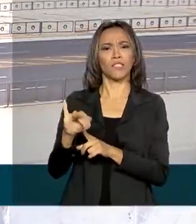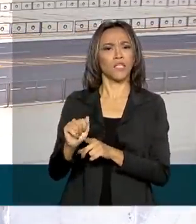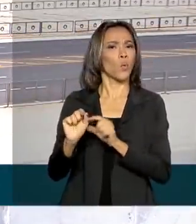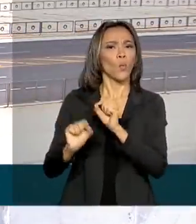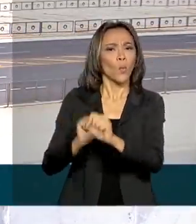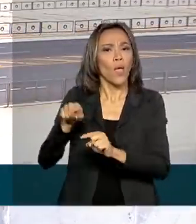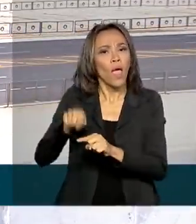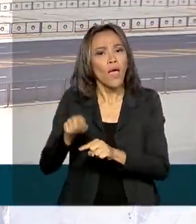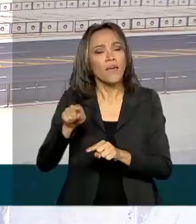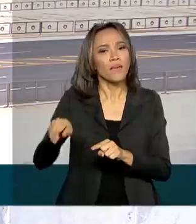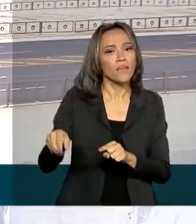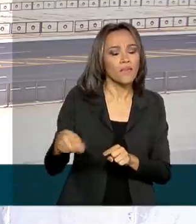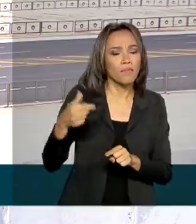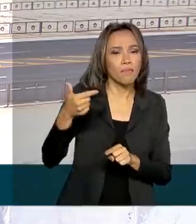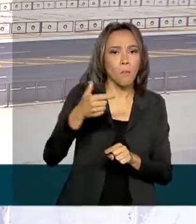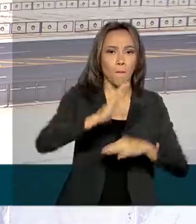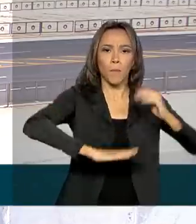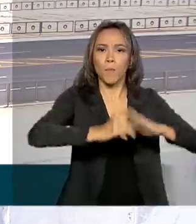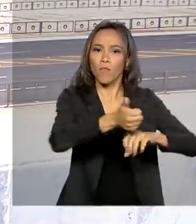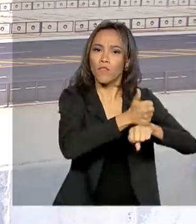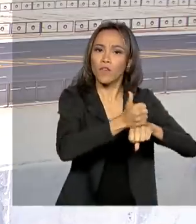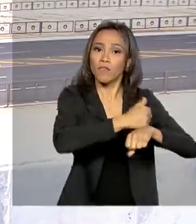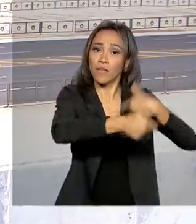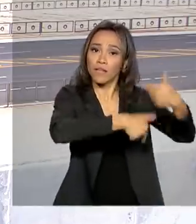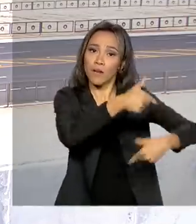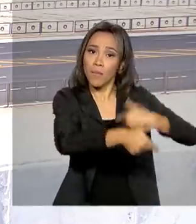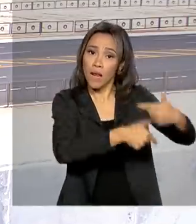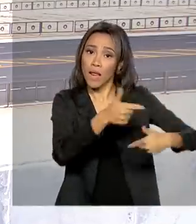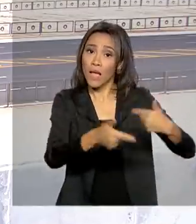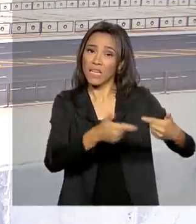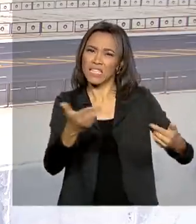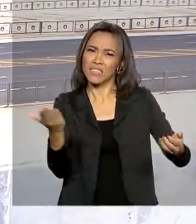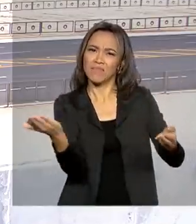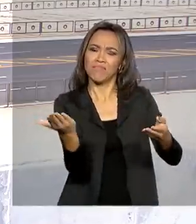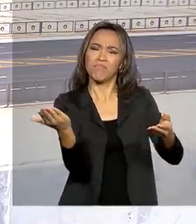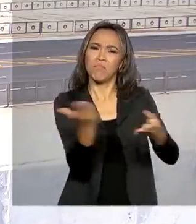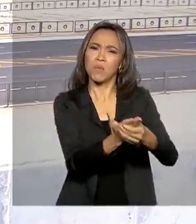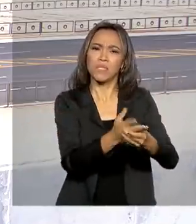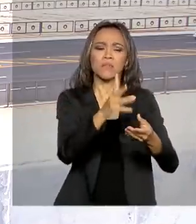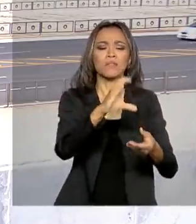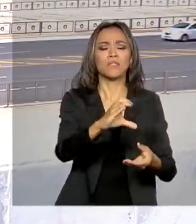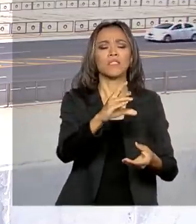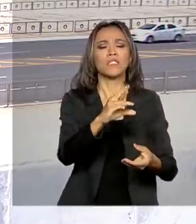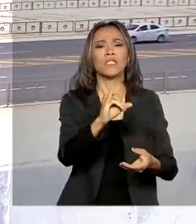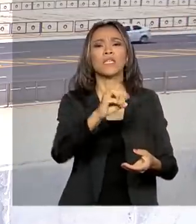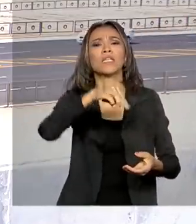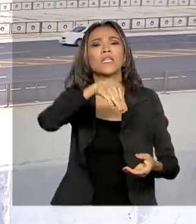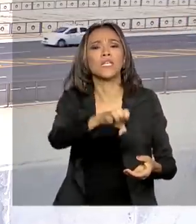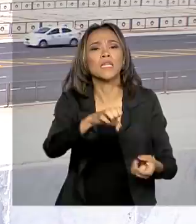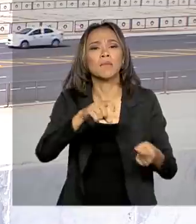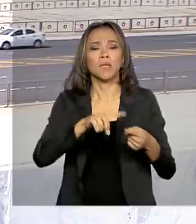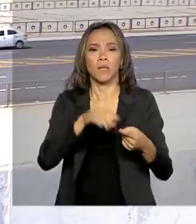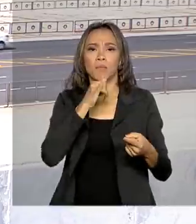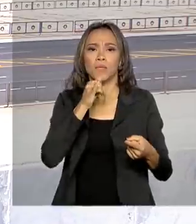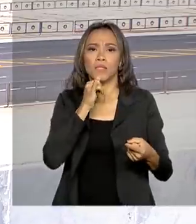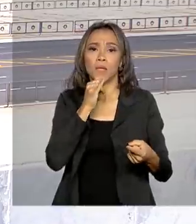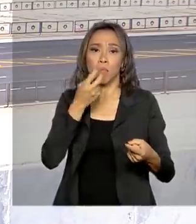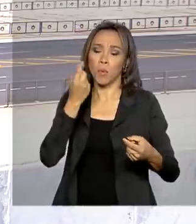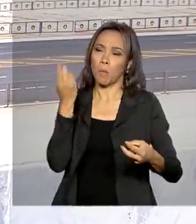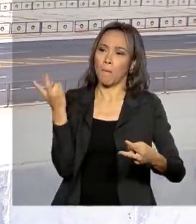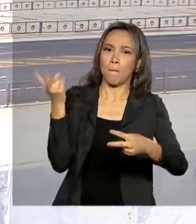atuar nos processos de investigação criminal e que teria competência para decidir, por exemplo, sobre pedidos de quebra de sigilos ou prisões